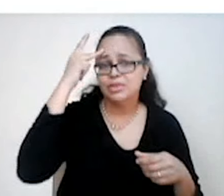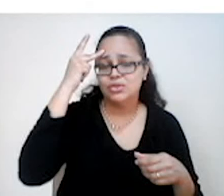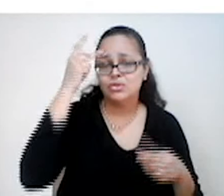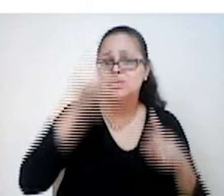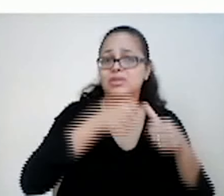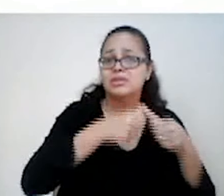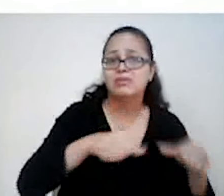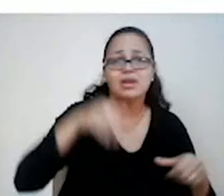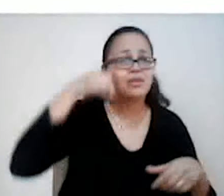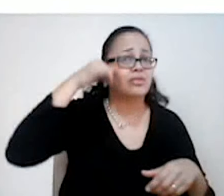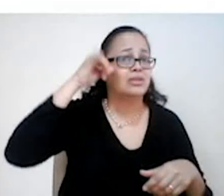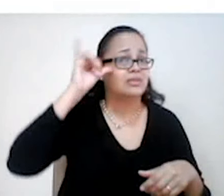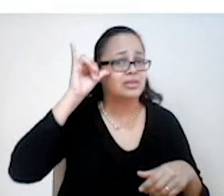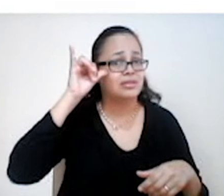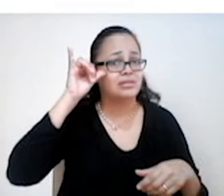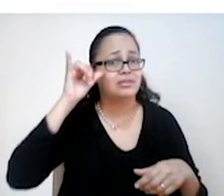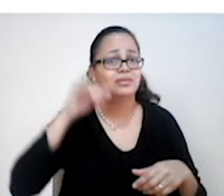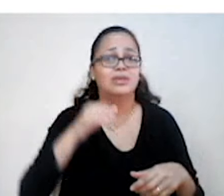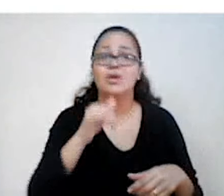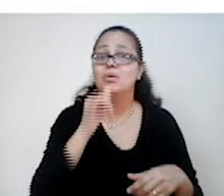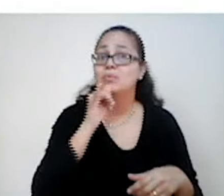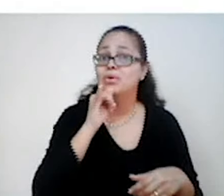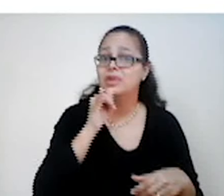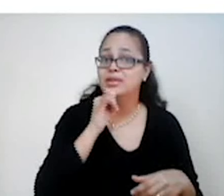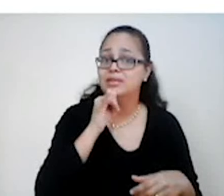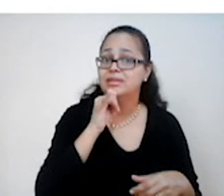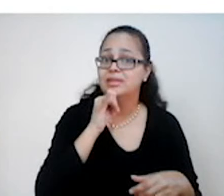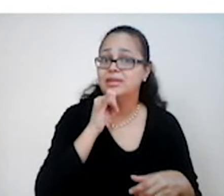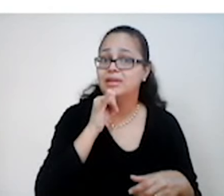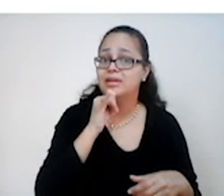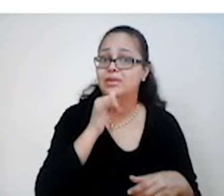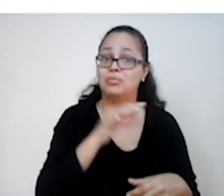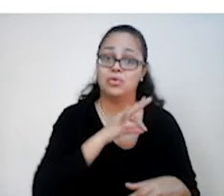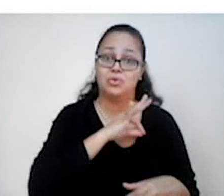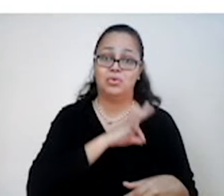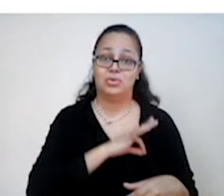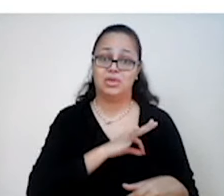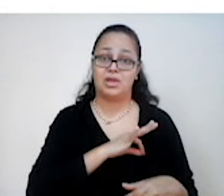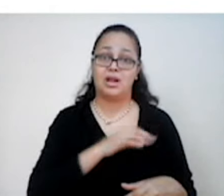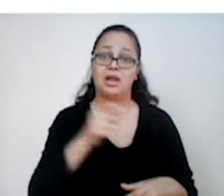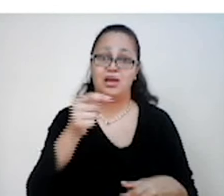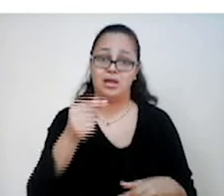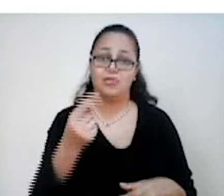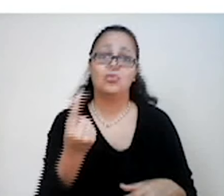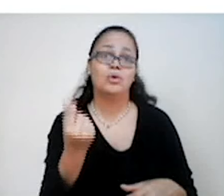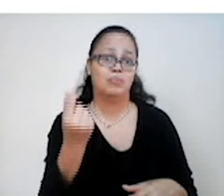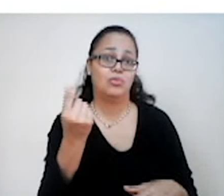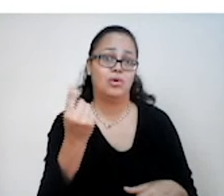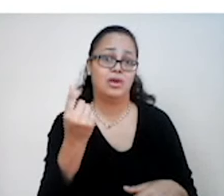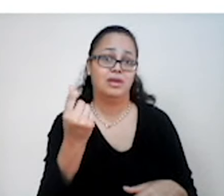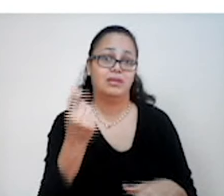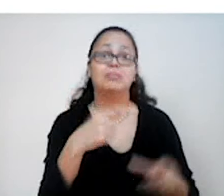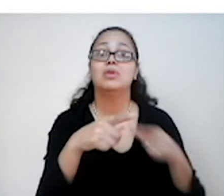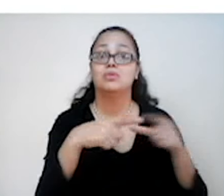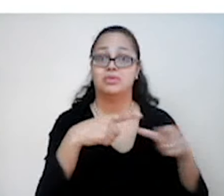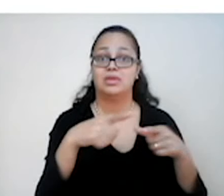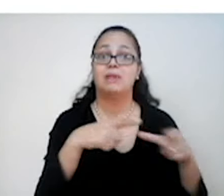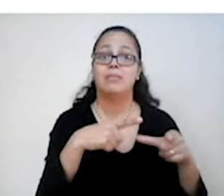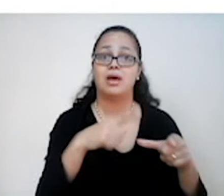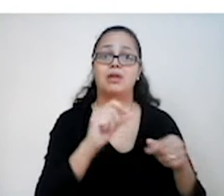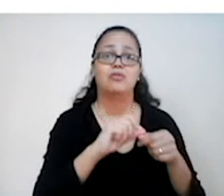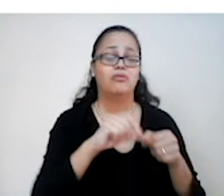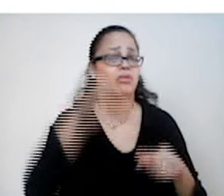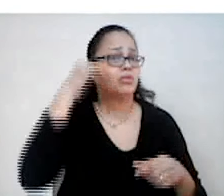Tinham exigências que incluíam, por exemplo, o pagamento em moedas pelos trabalhos que eram realizados no feudo. Então, a